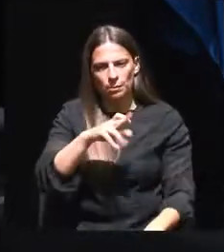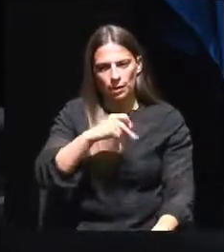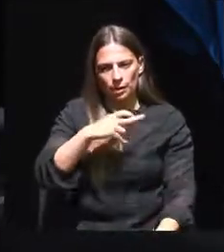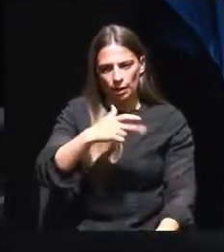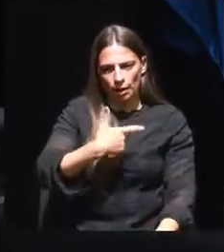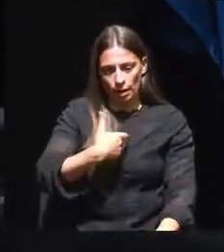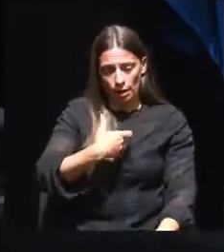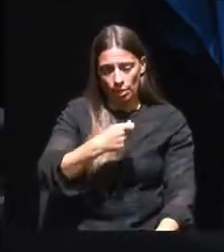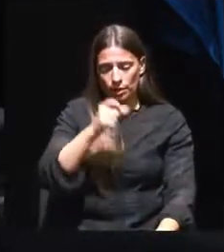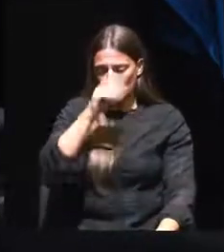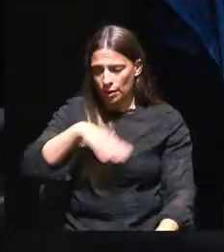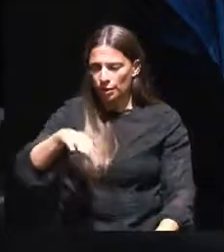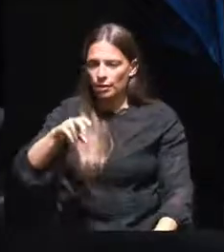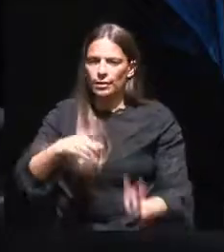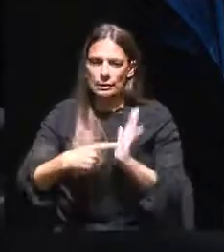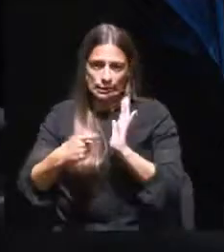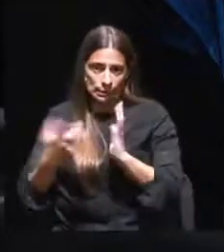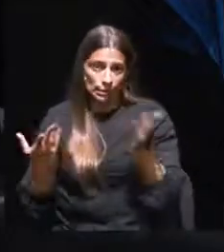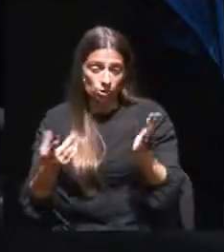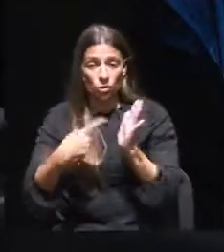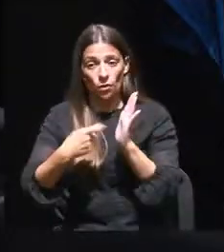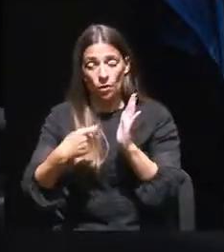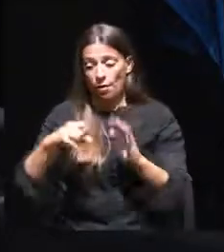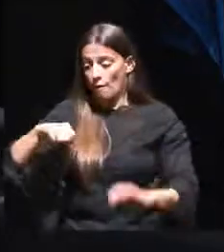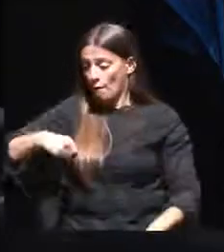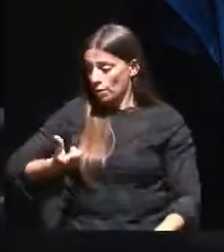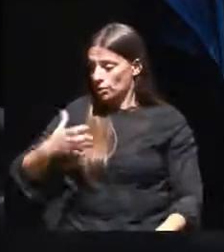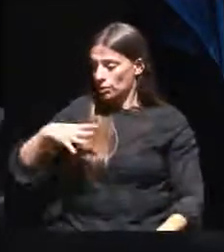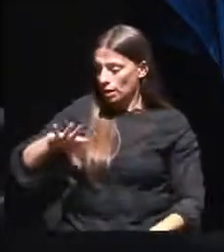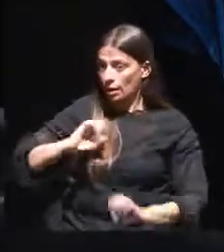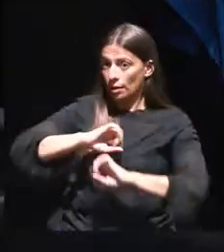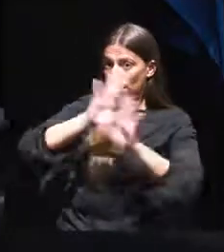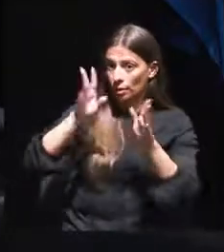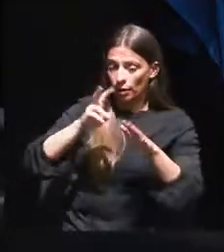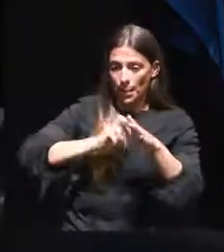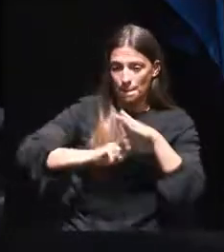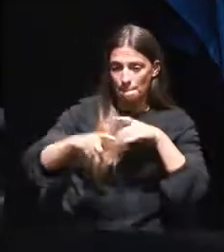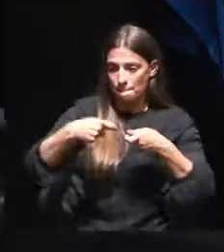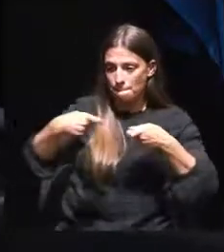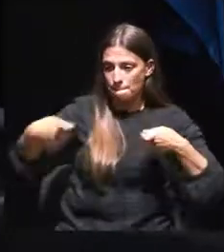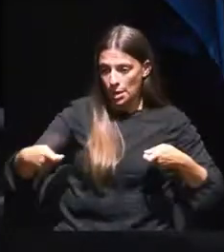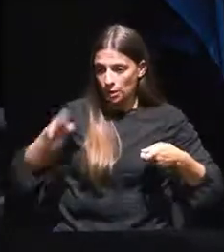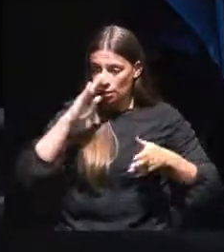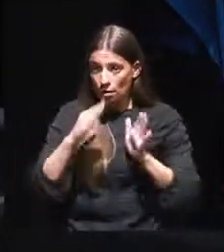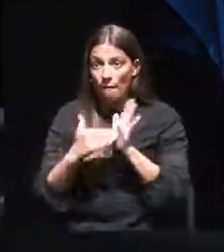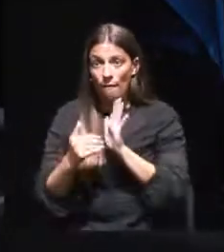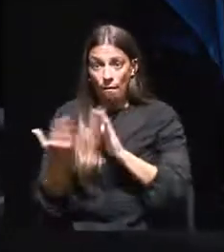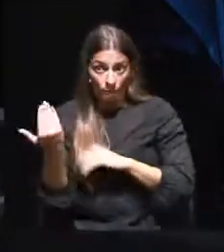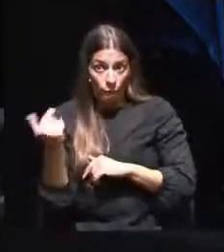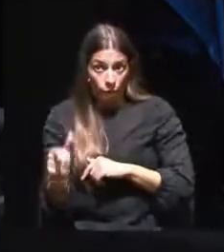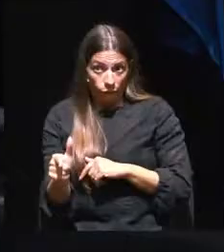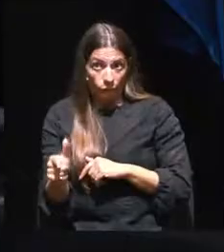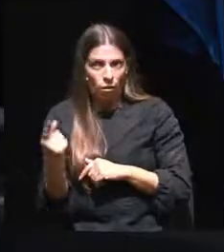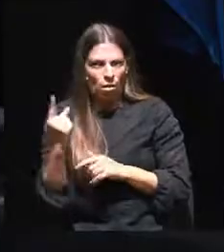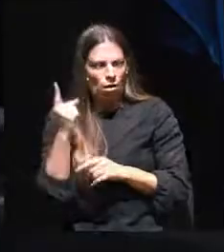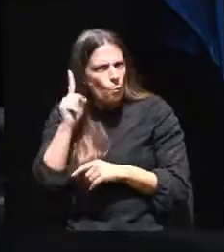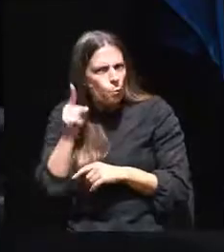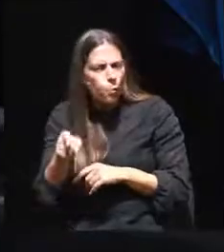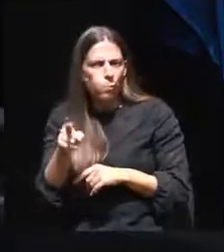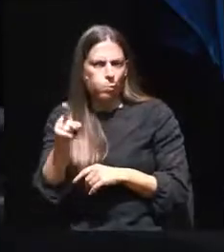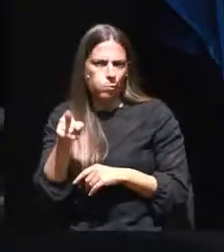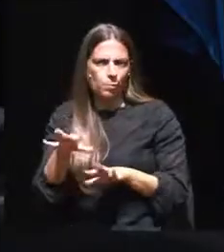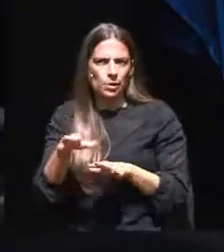à tapada das necessidades. Os verdes querem deixar claro que a expansão do Metro para onde faz realmente falta é fundamental, mas é preciso